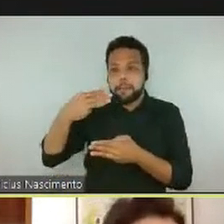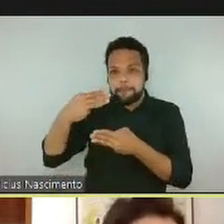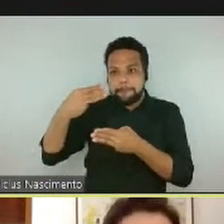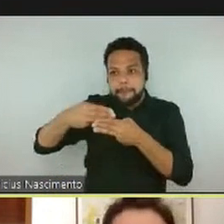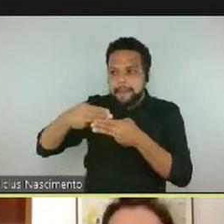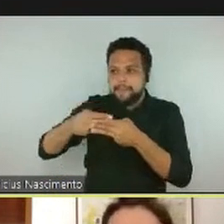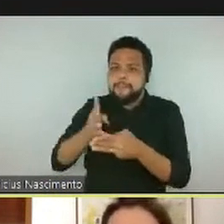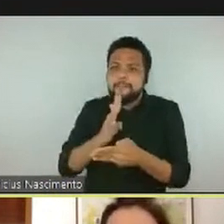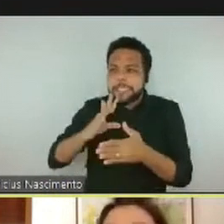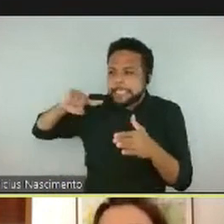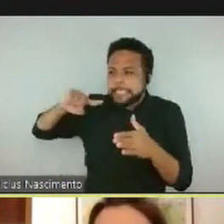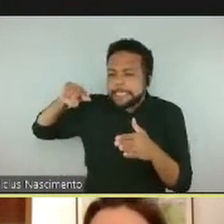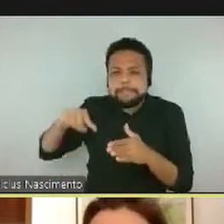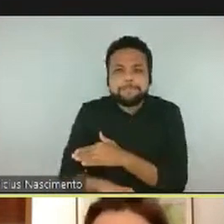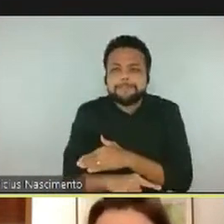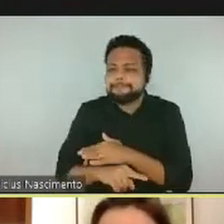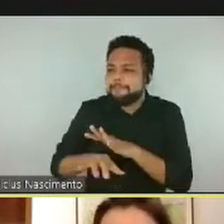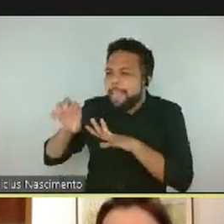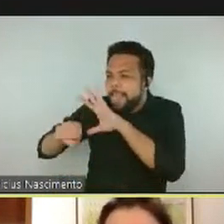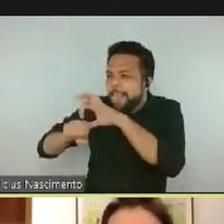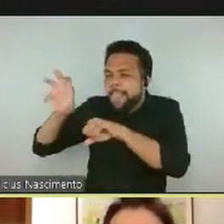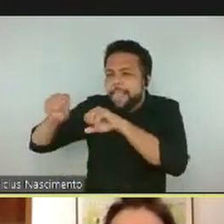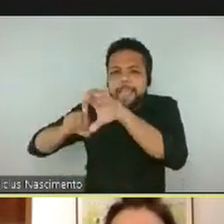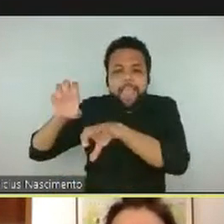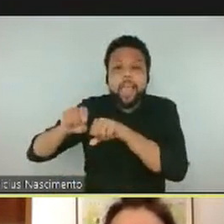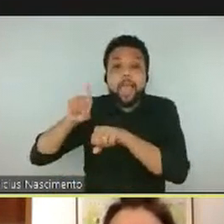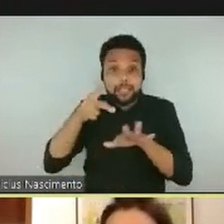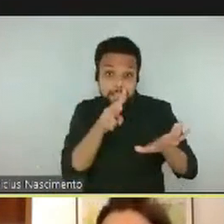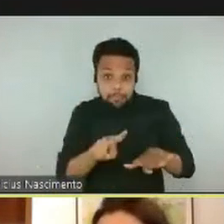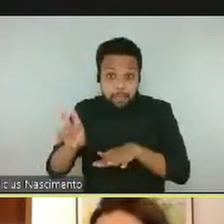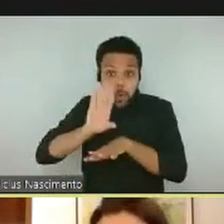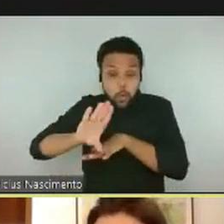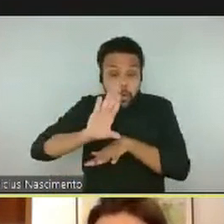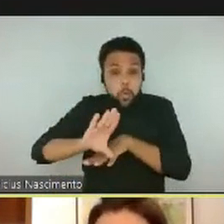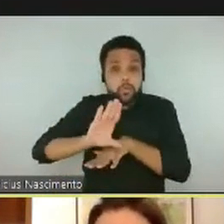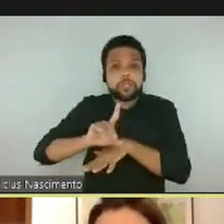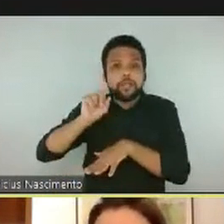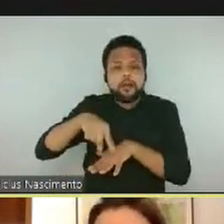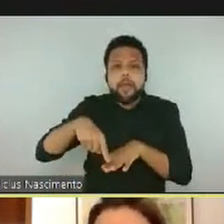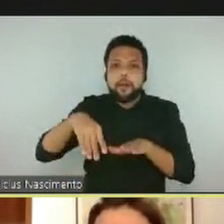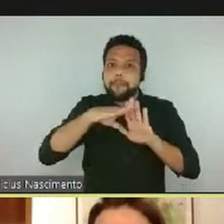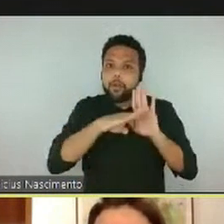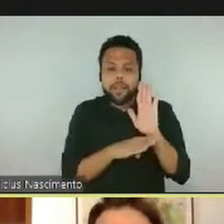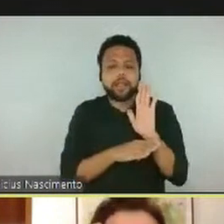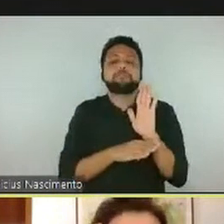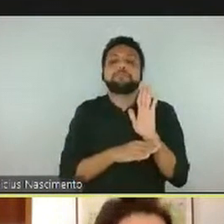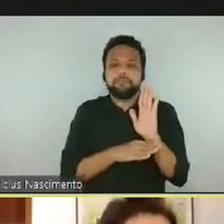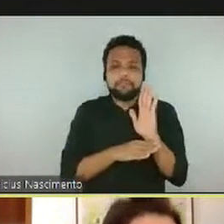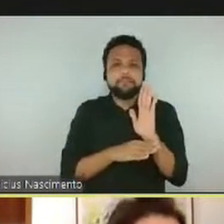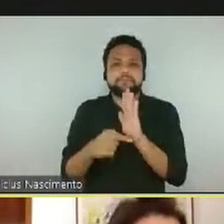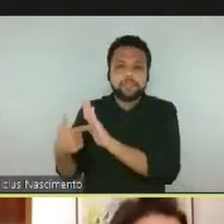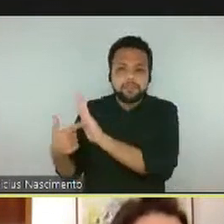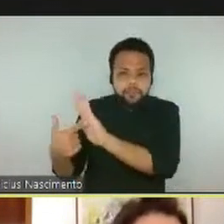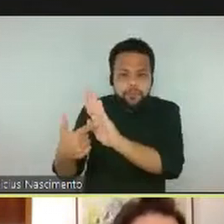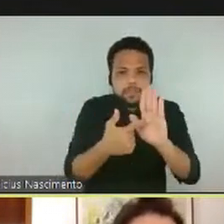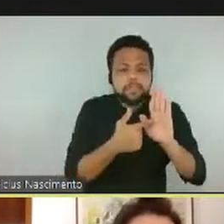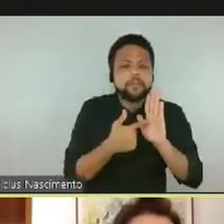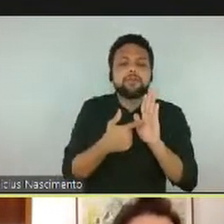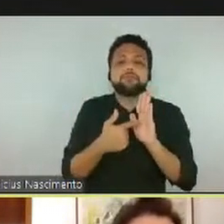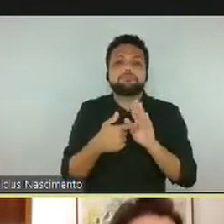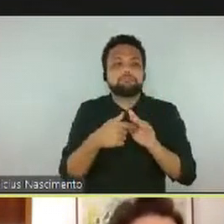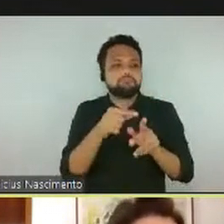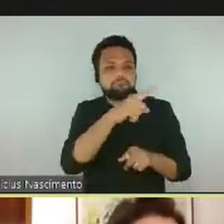semana, é intensa essa programação pelas exposições, e isso